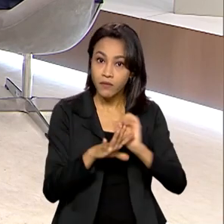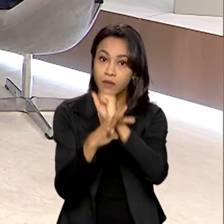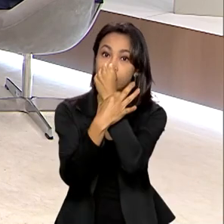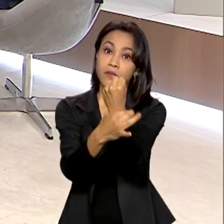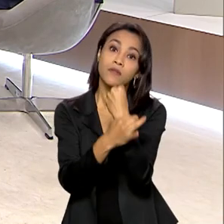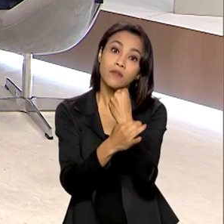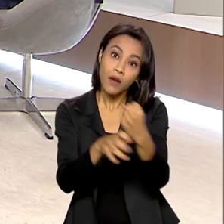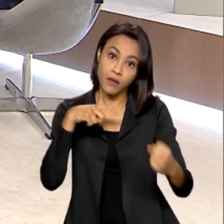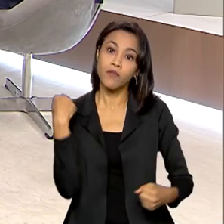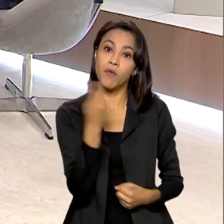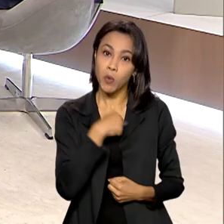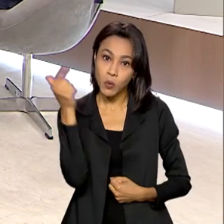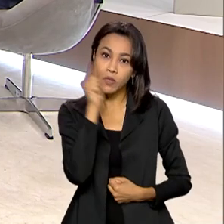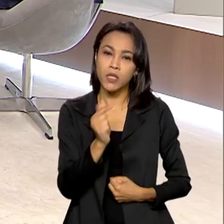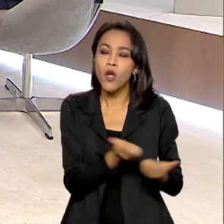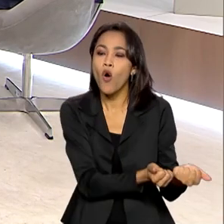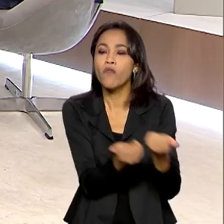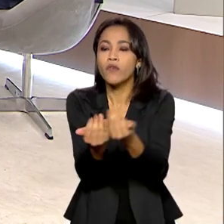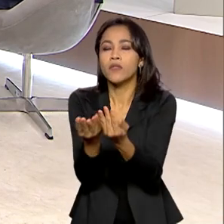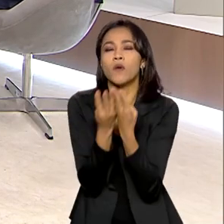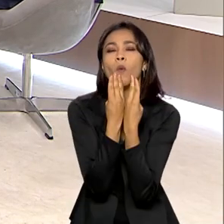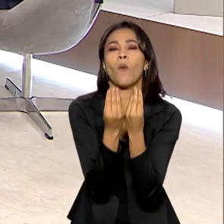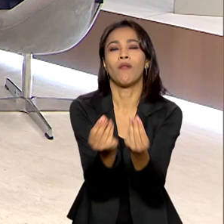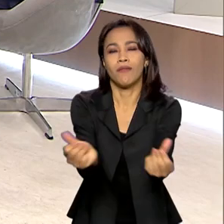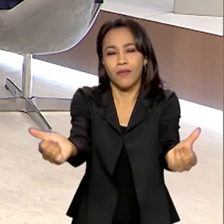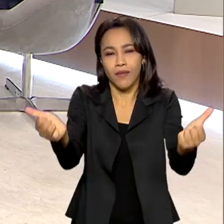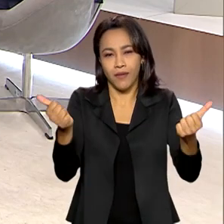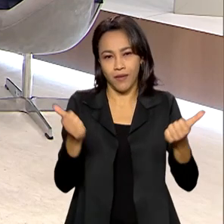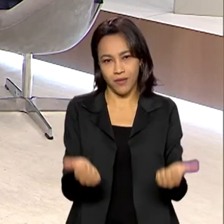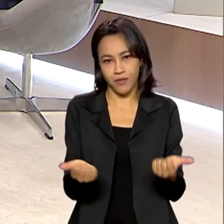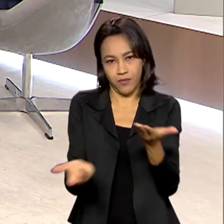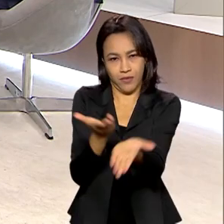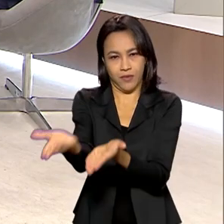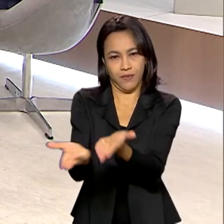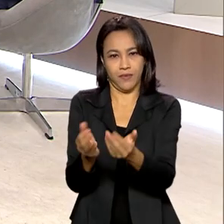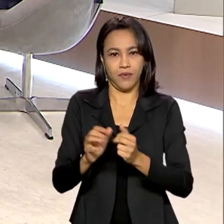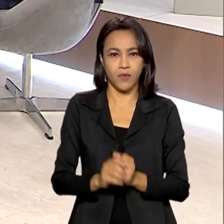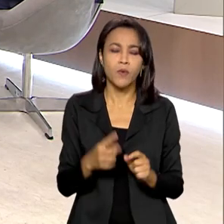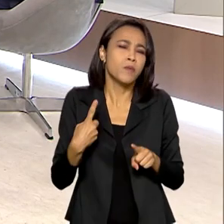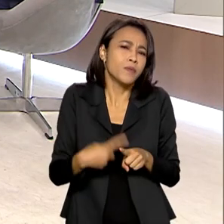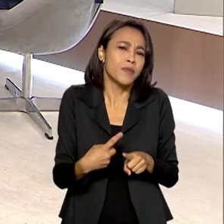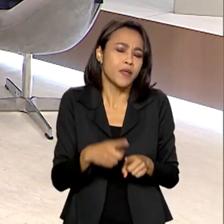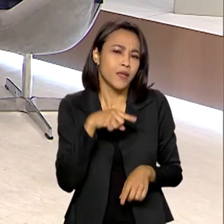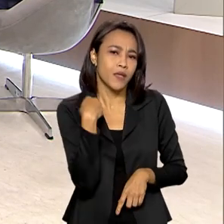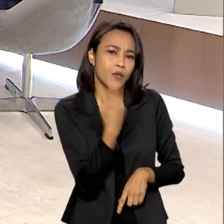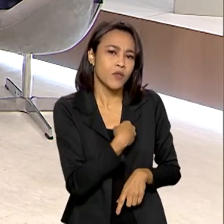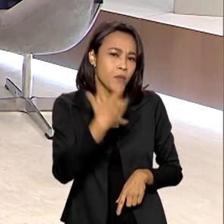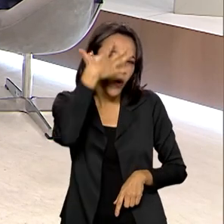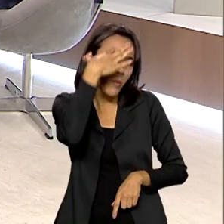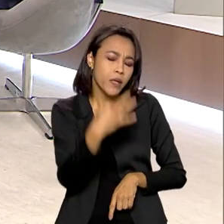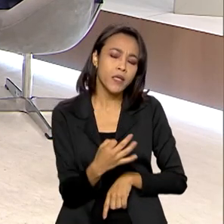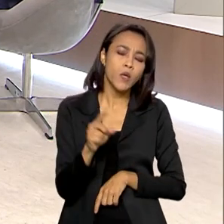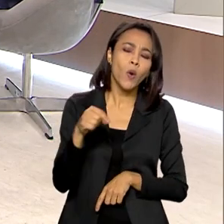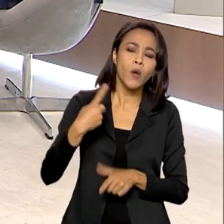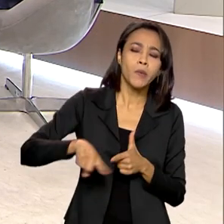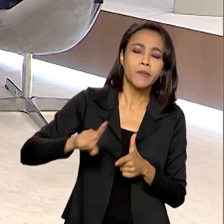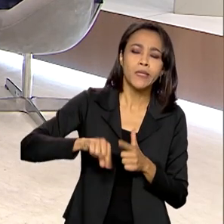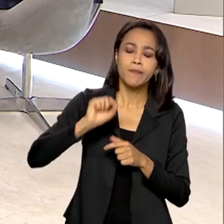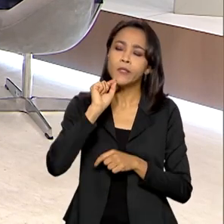a gente vai prestar um serviço de qualidade aos nossos clientes. Por quê? Porque nós vamos entender a demanda deles.